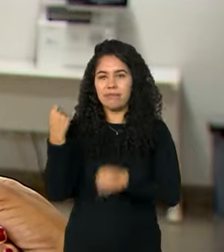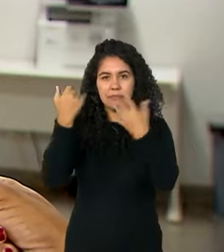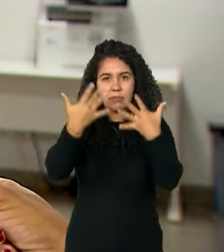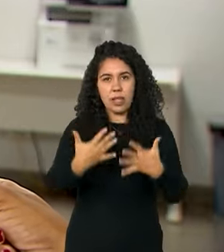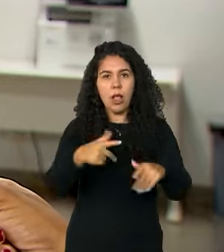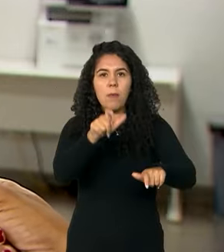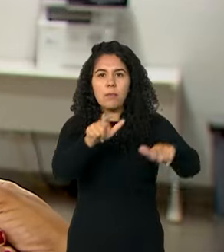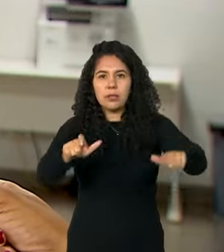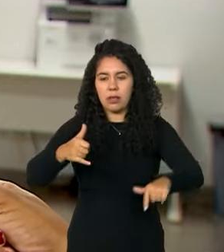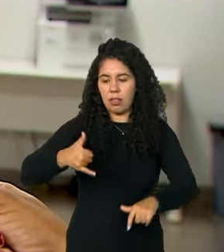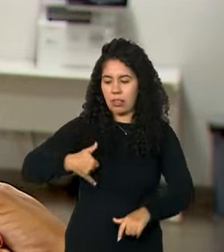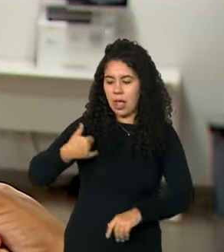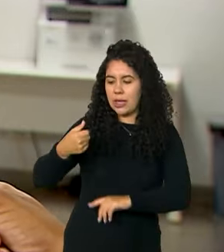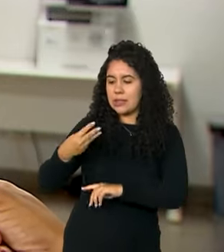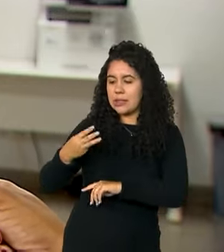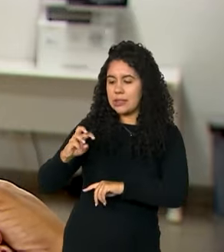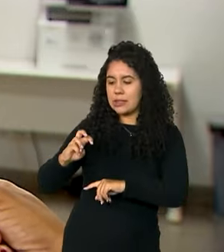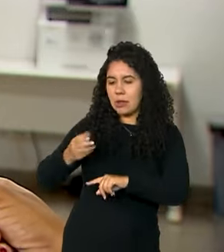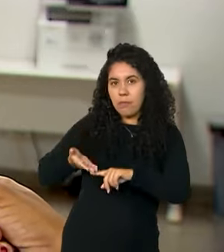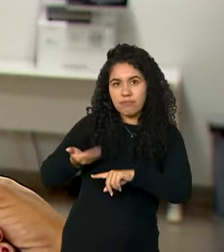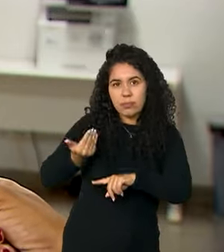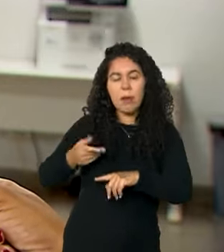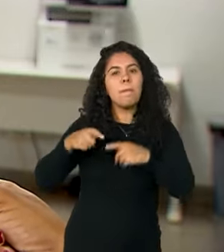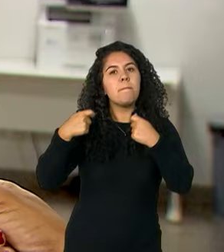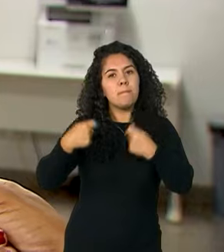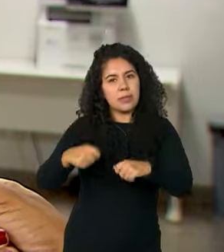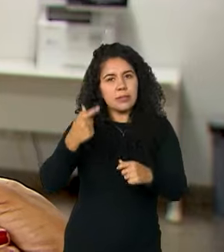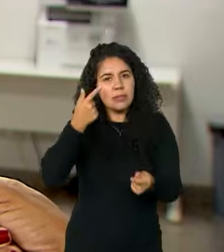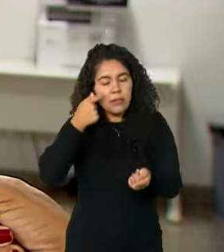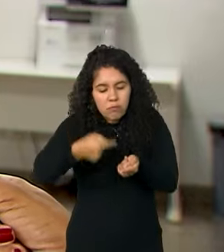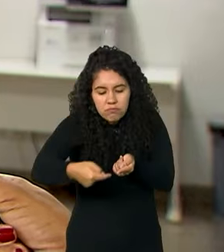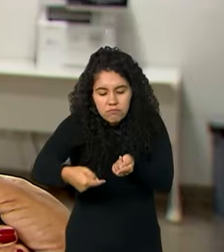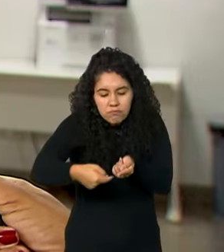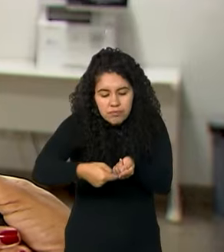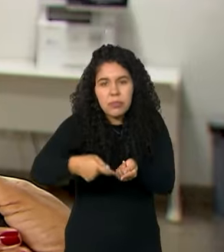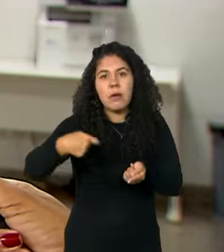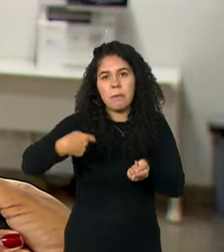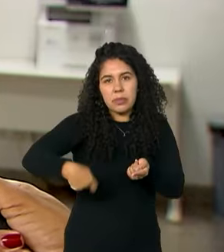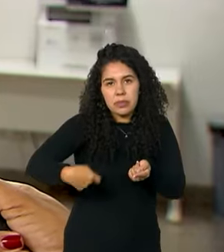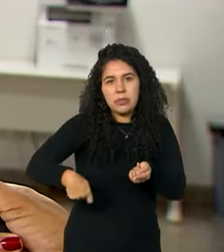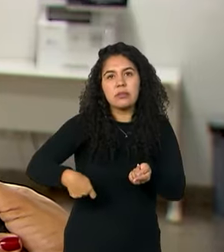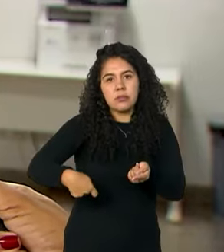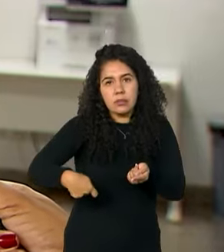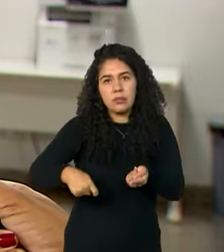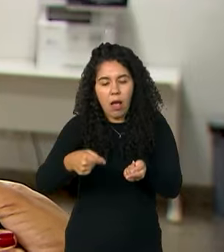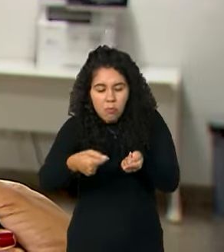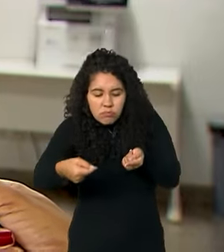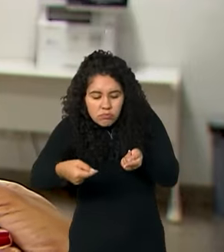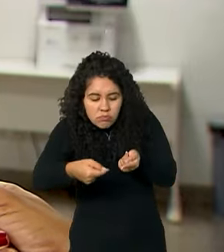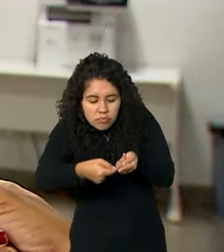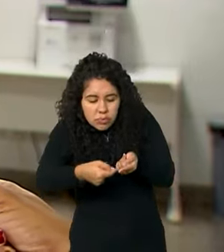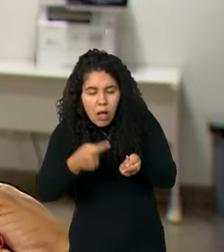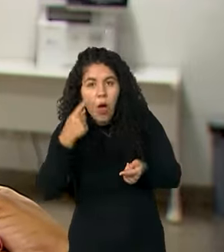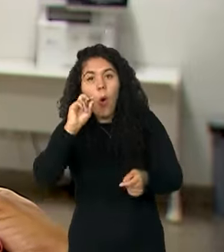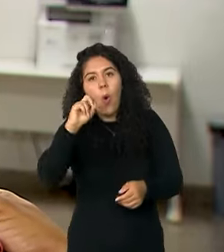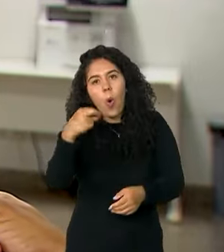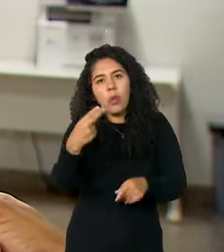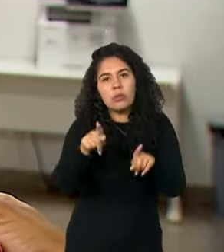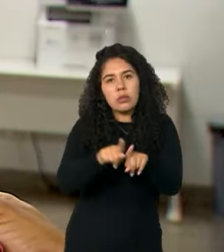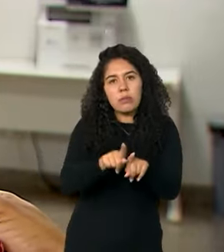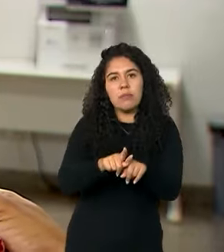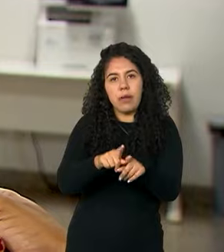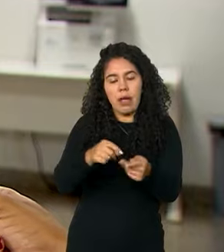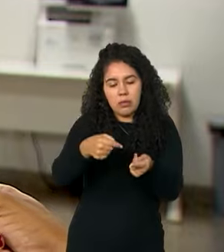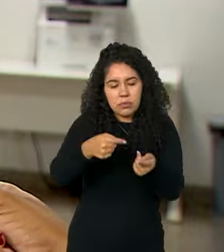de 35 anos de idade precisam medir a glicemia, na forma do exame de sangue, a glicemia